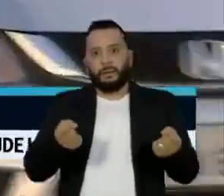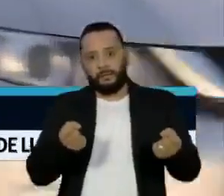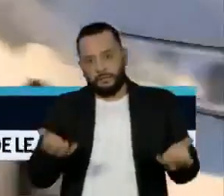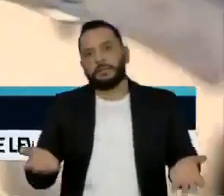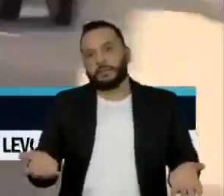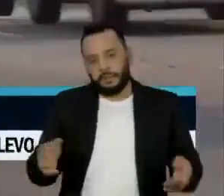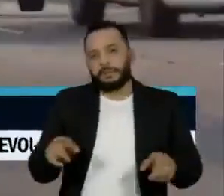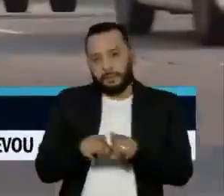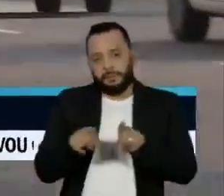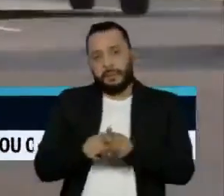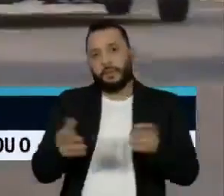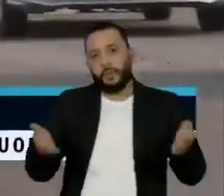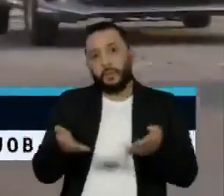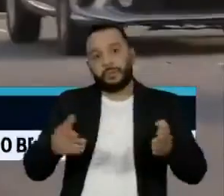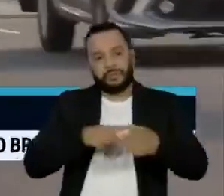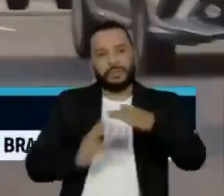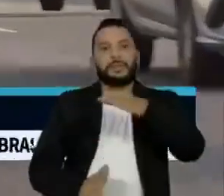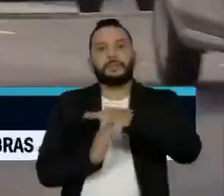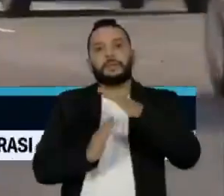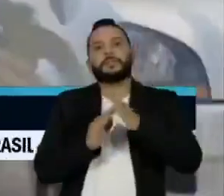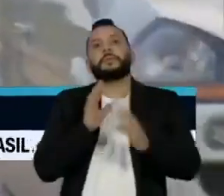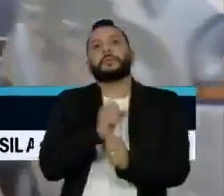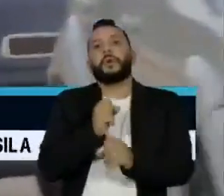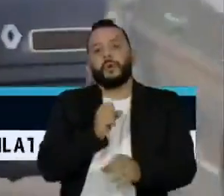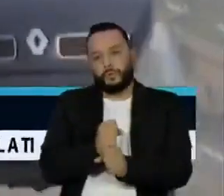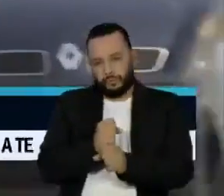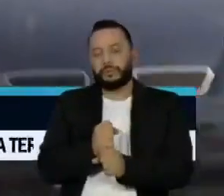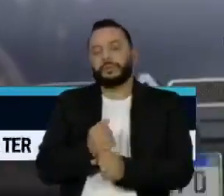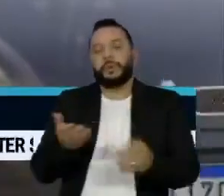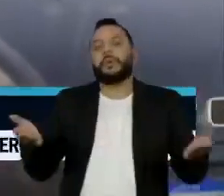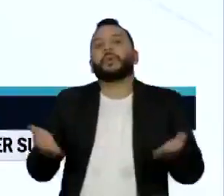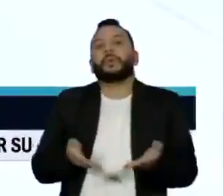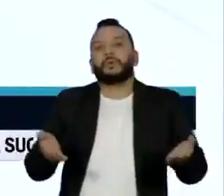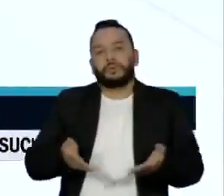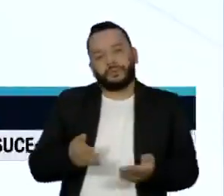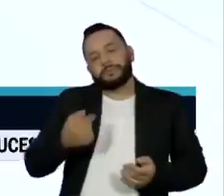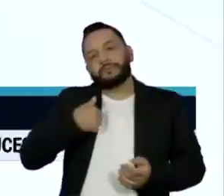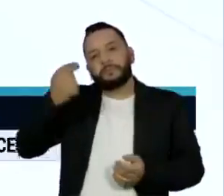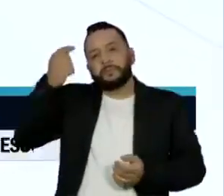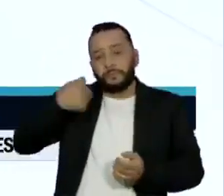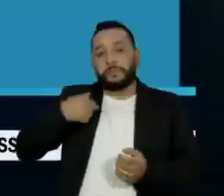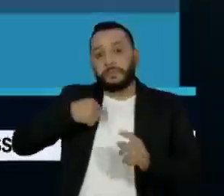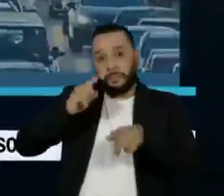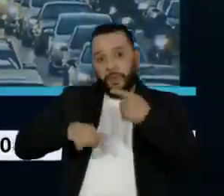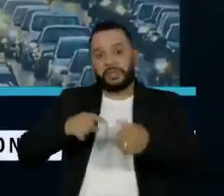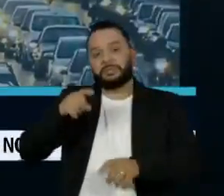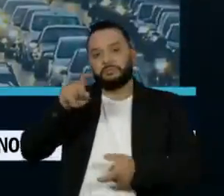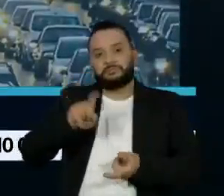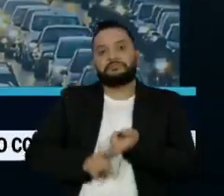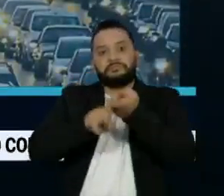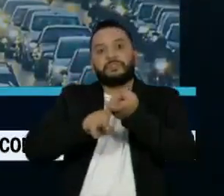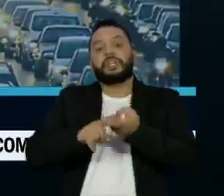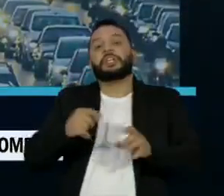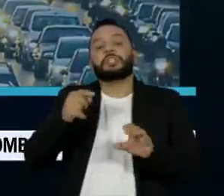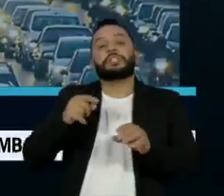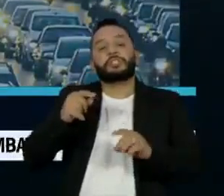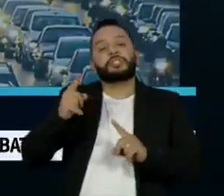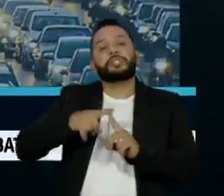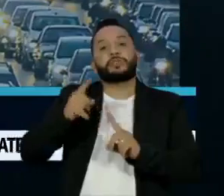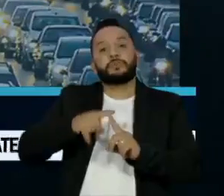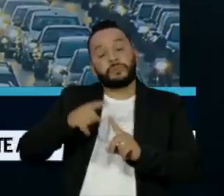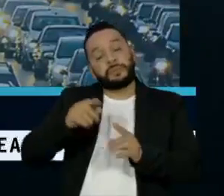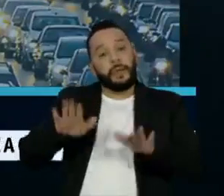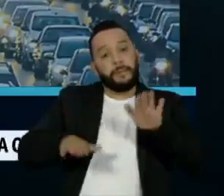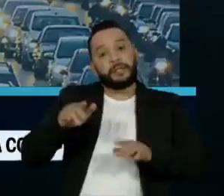No sistema atual, o limite de pontos na carteira de habilitação antes da suspensão leva em conta o tipo de multa. Agora, serão 40 pontos